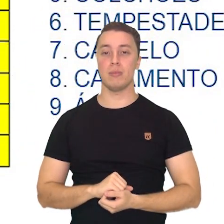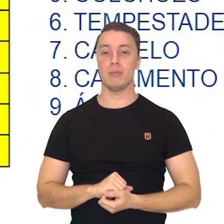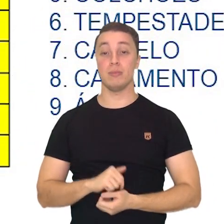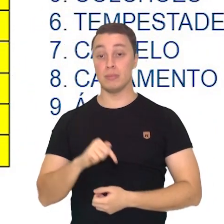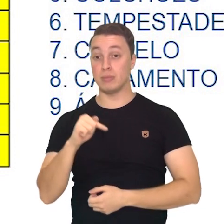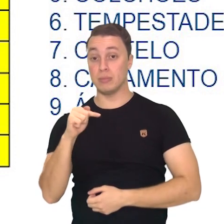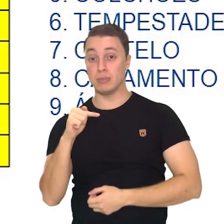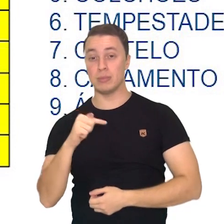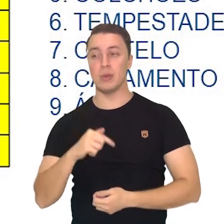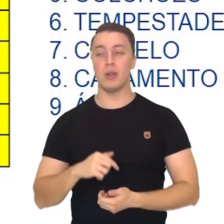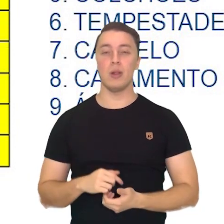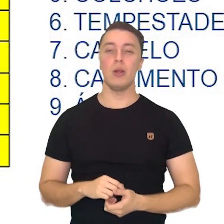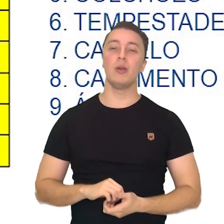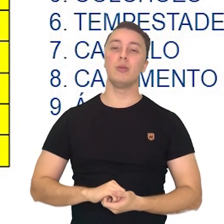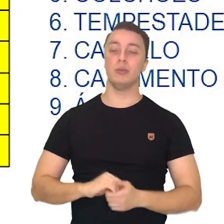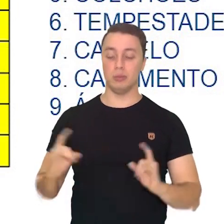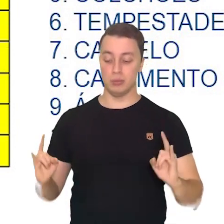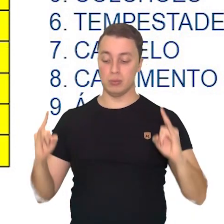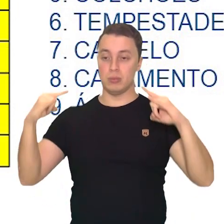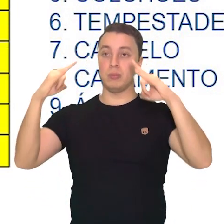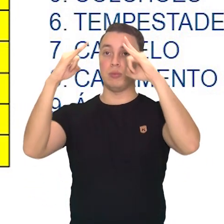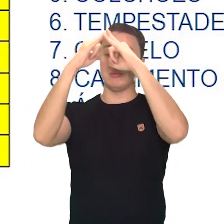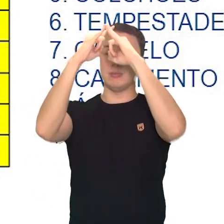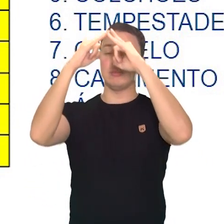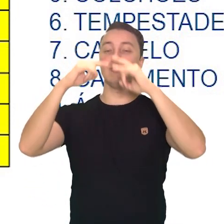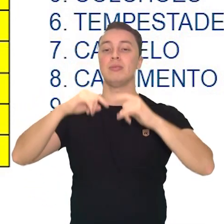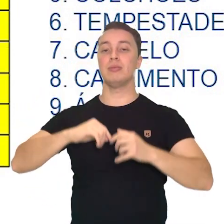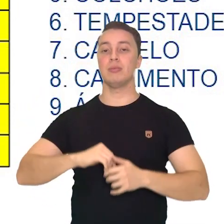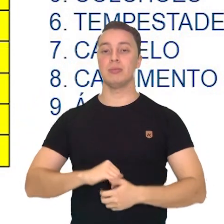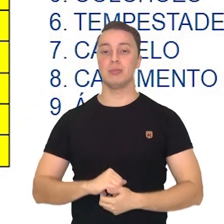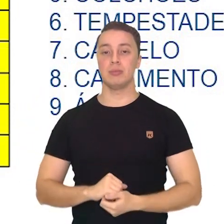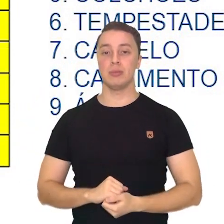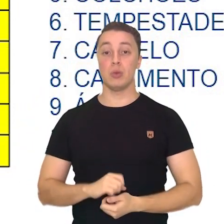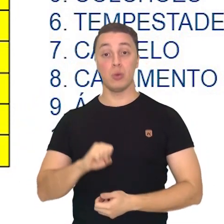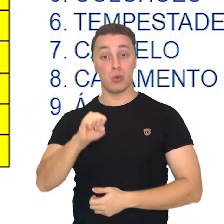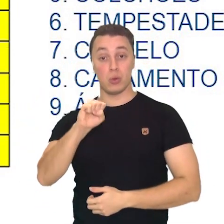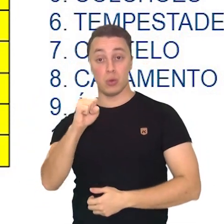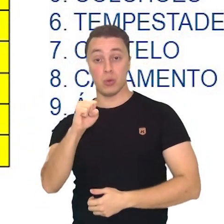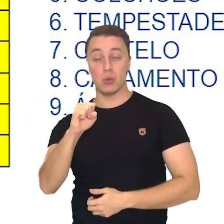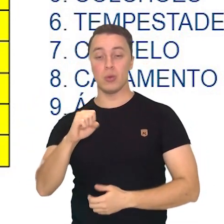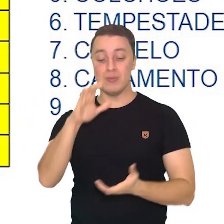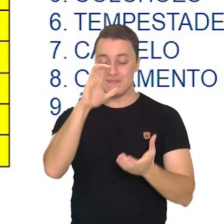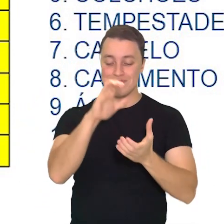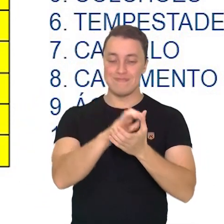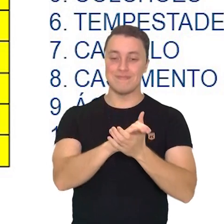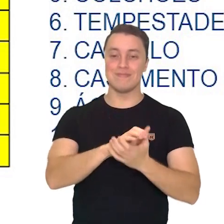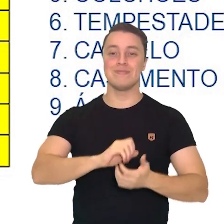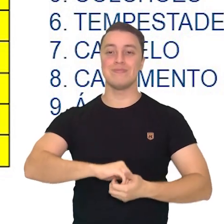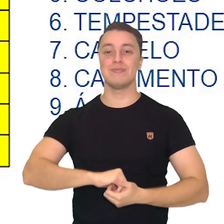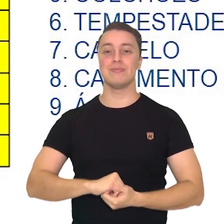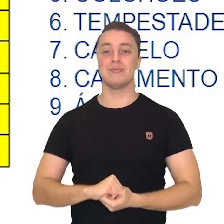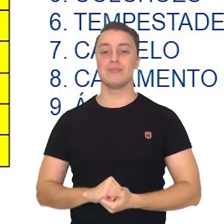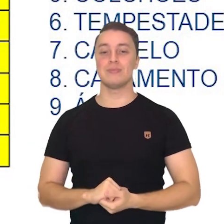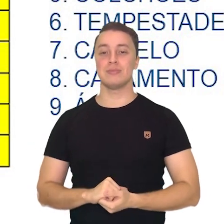Sete. Castelo. Olha aqui, ó. Oito. Casamento.